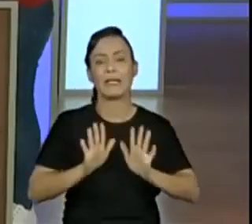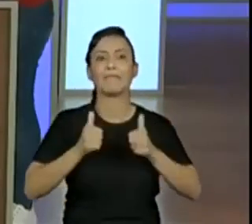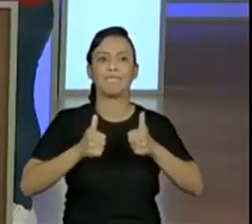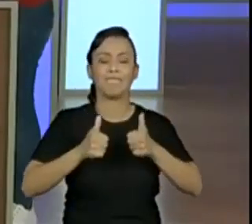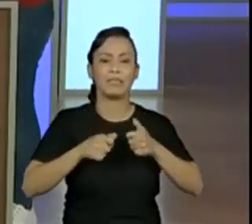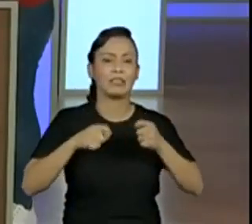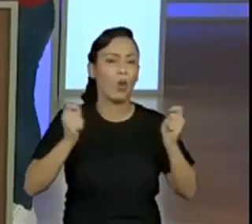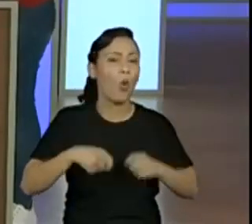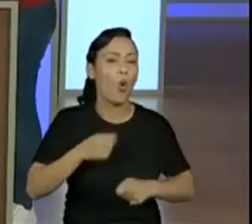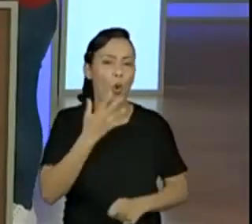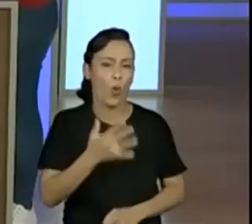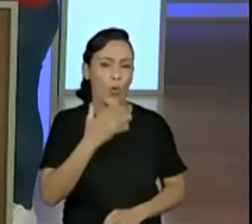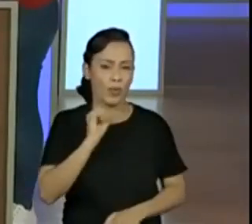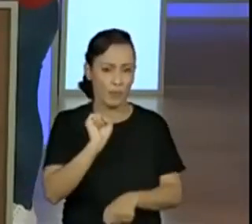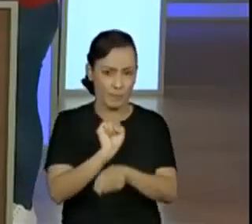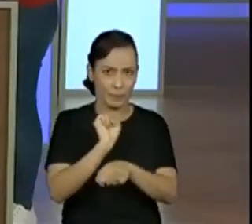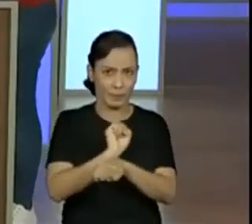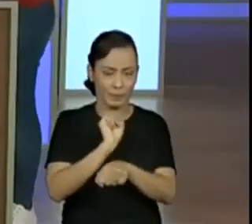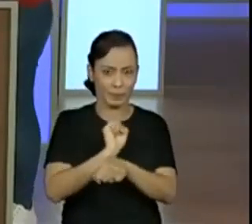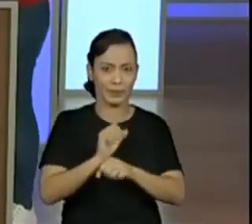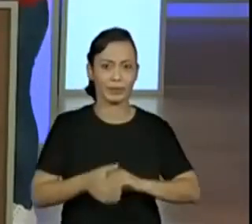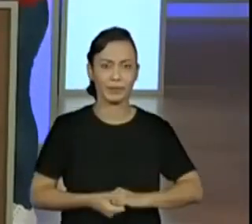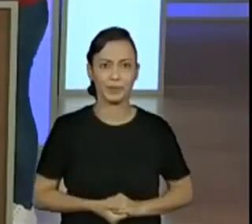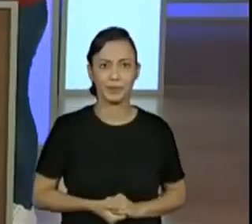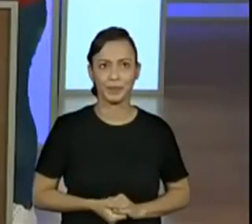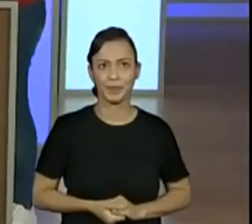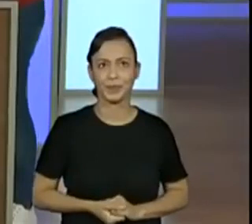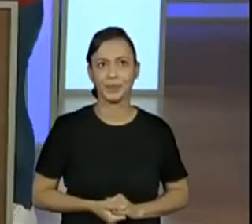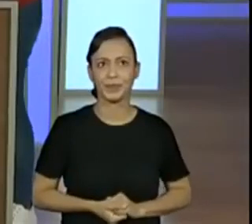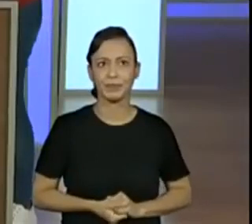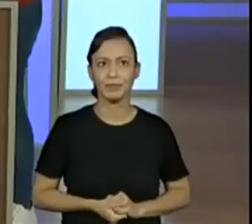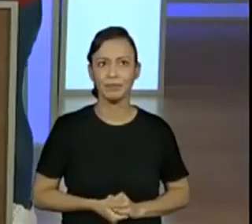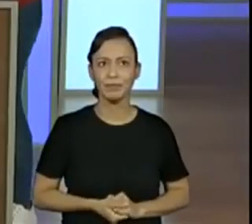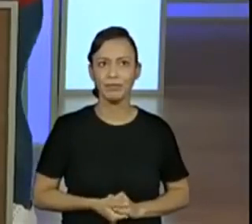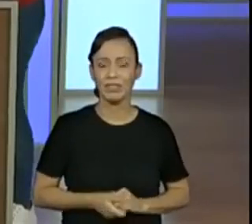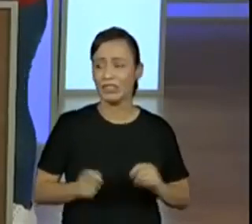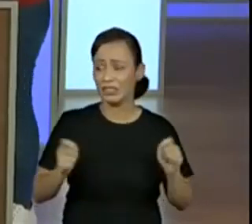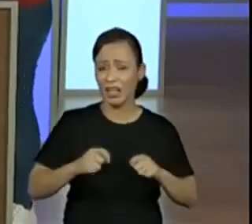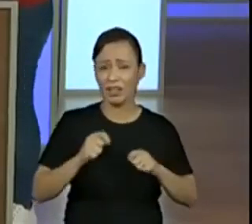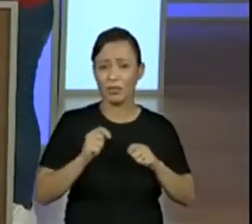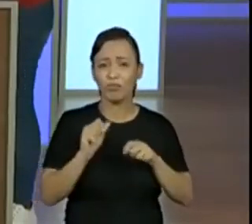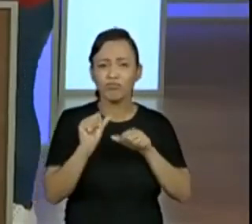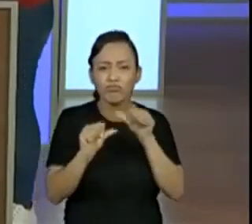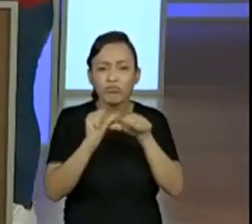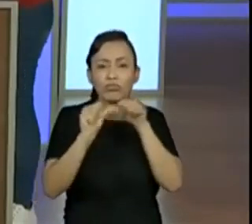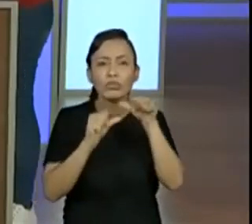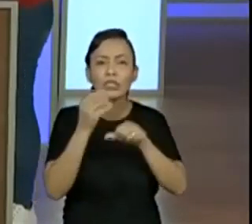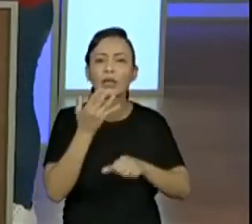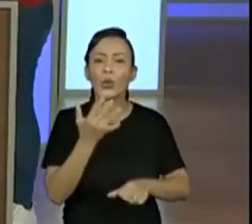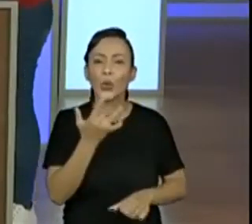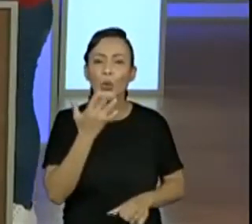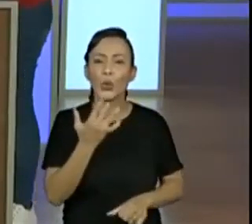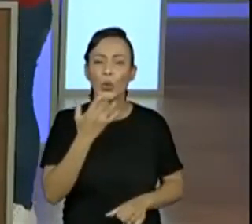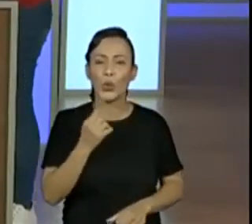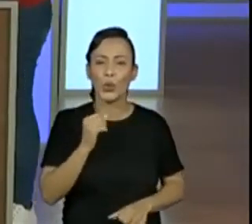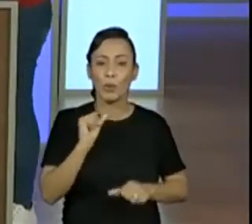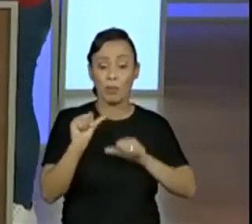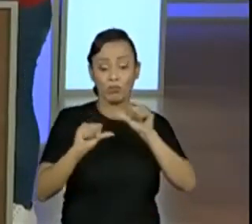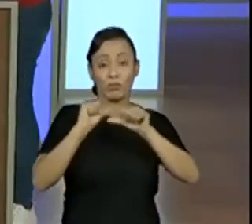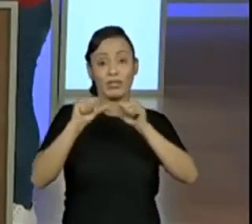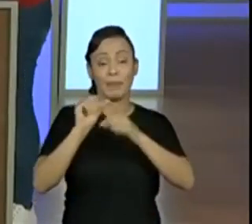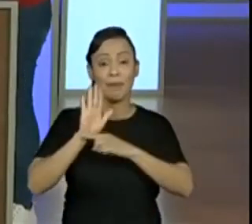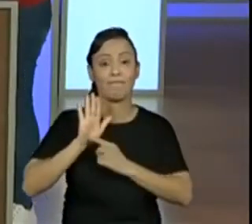O que você acha? Só colocar mais para cima a pontinha, né? poder... Isso. E a gente usar, na verdade,